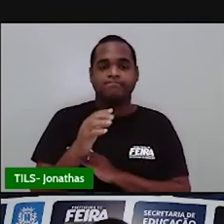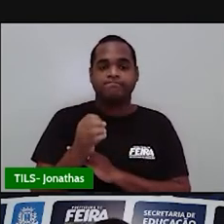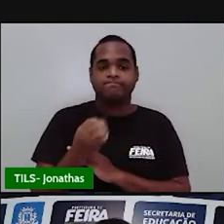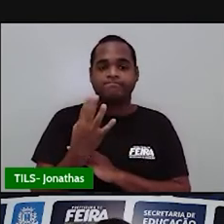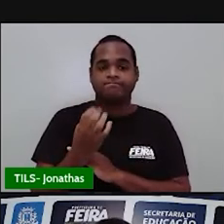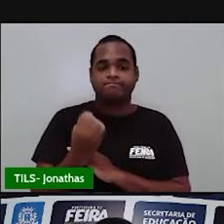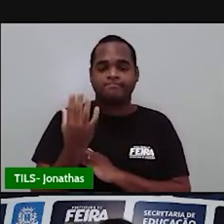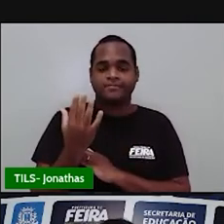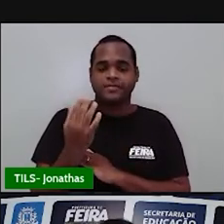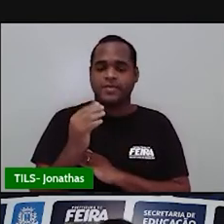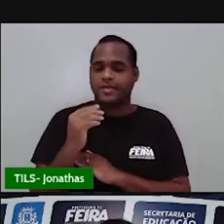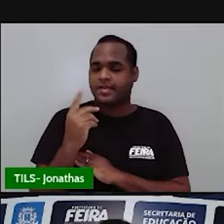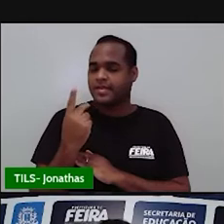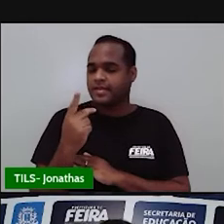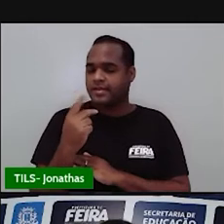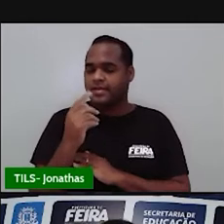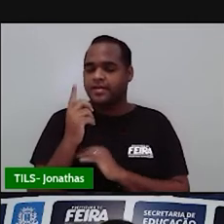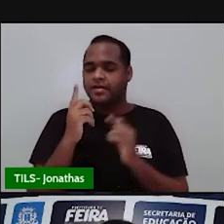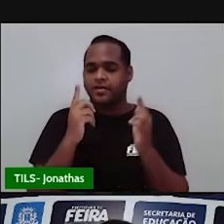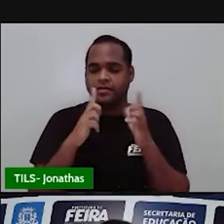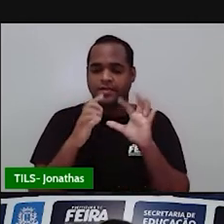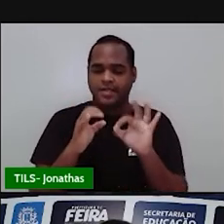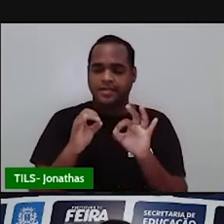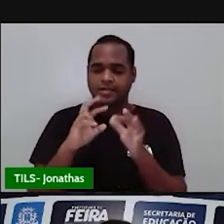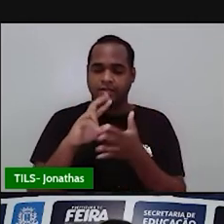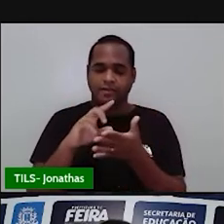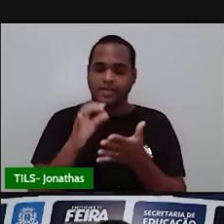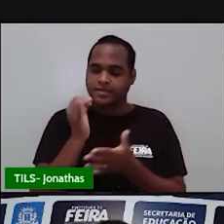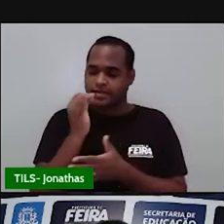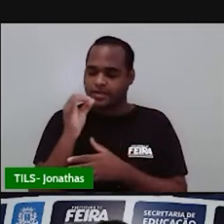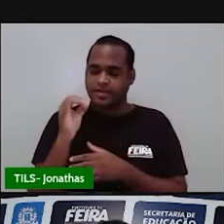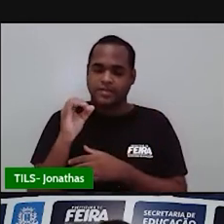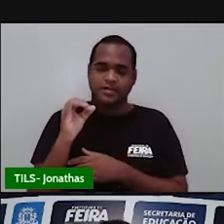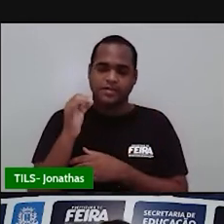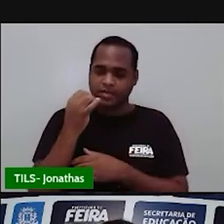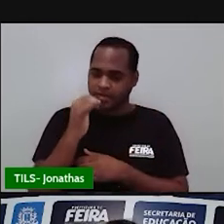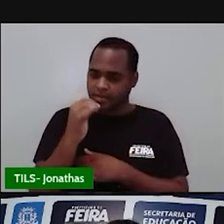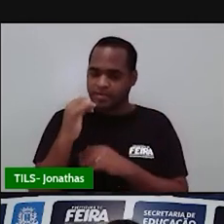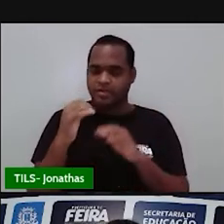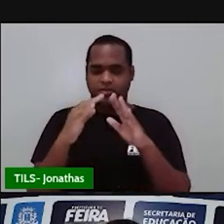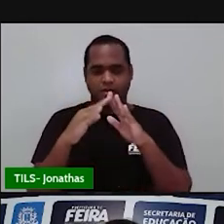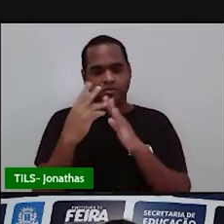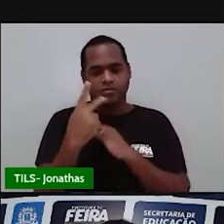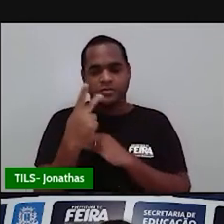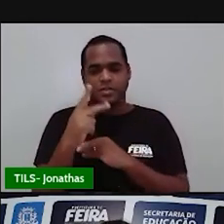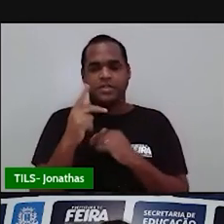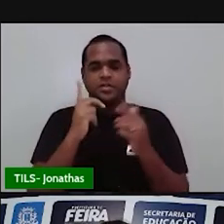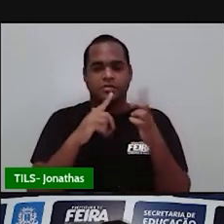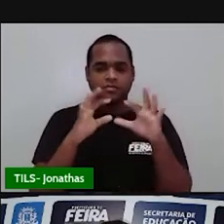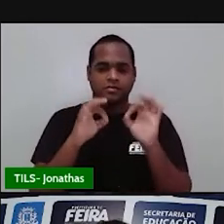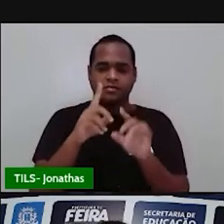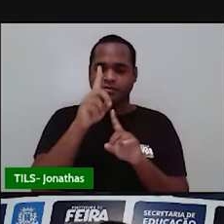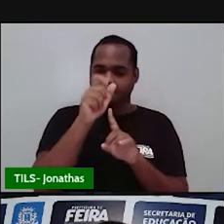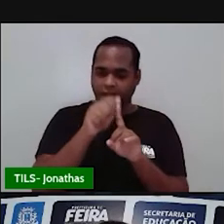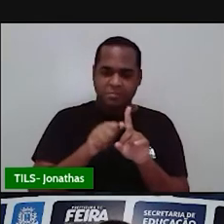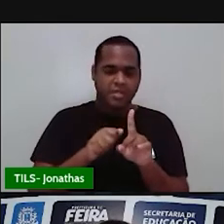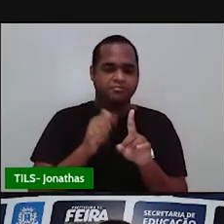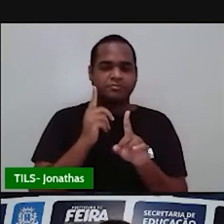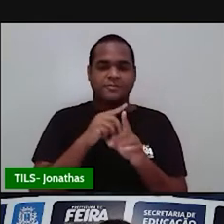se tem consumido energia elétrica em sua casa por mês?